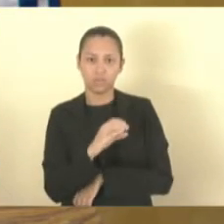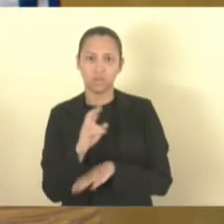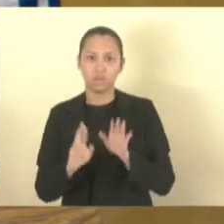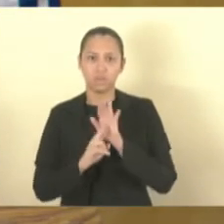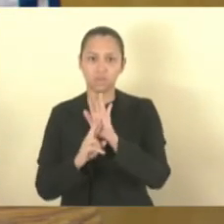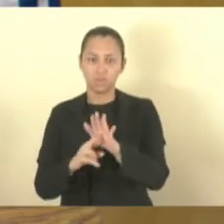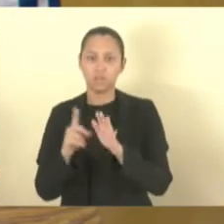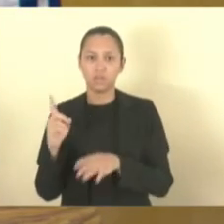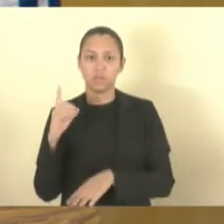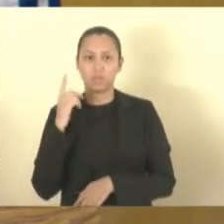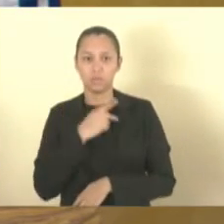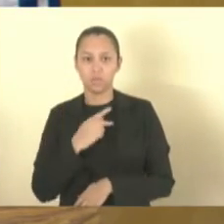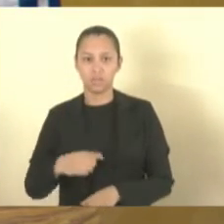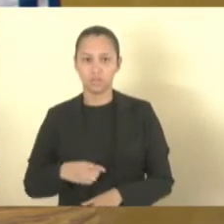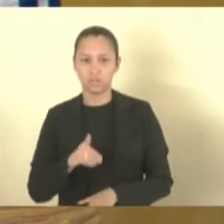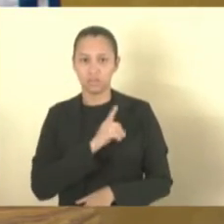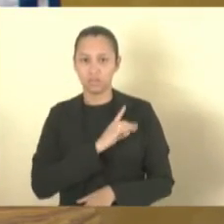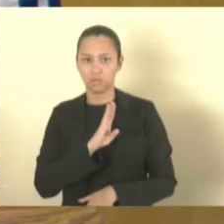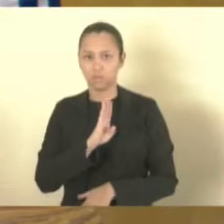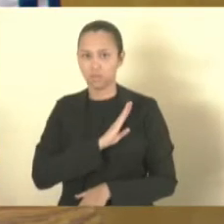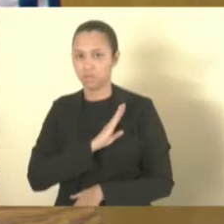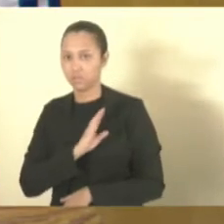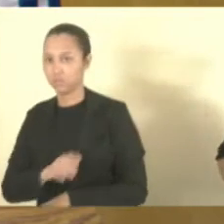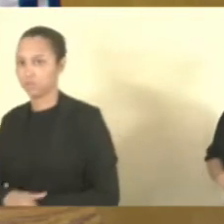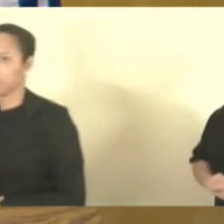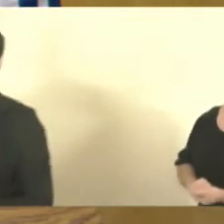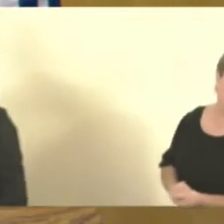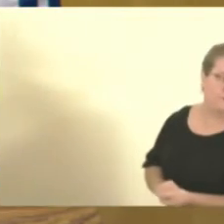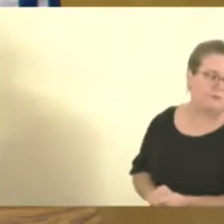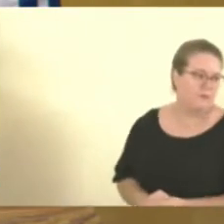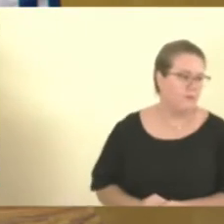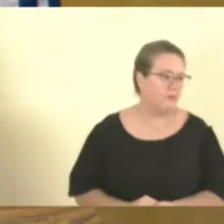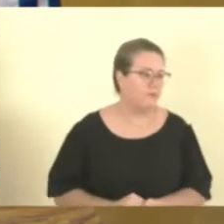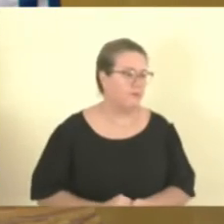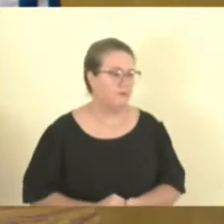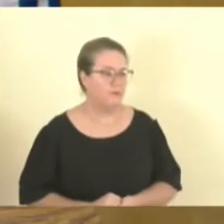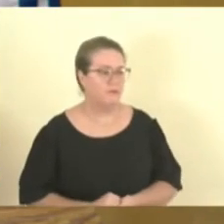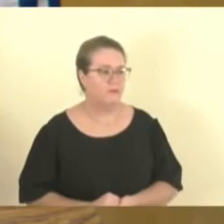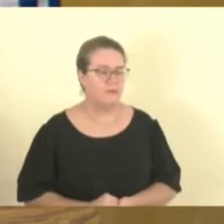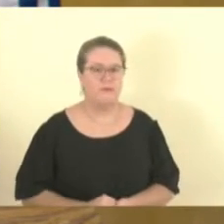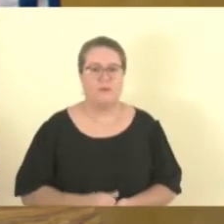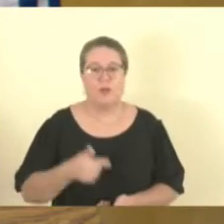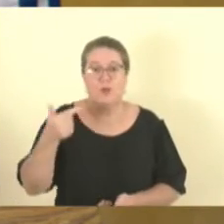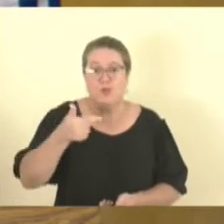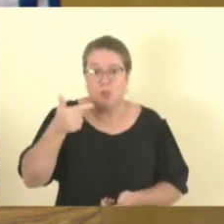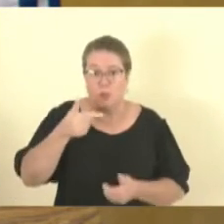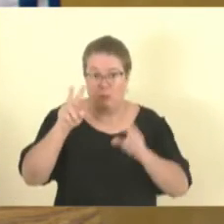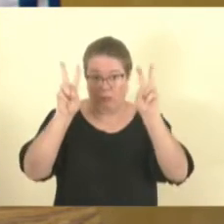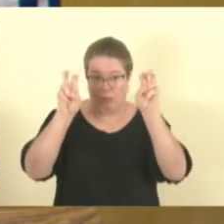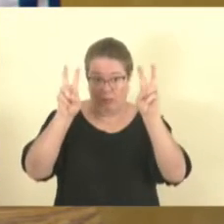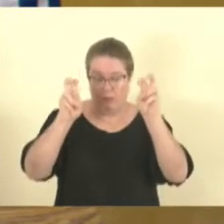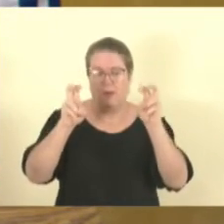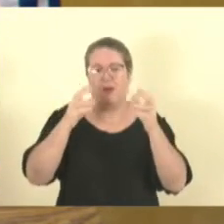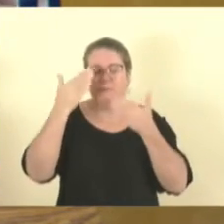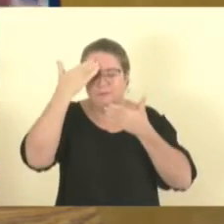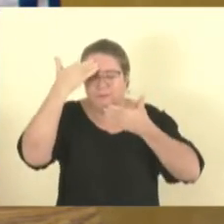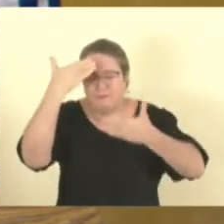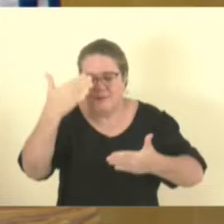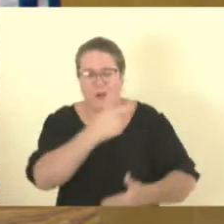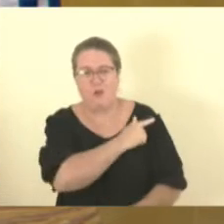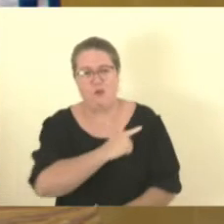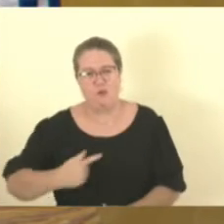presidente. O segundo assunto é agradecer ao governo do Estado do Espírito Santo. Nós tivemos a